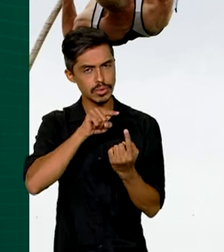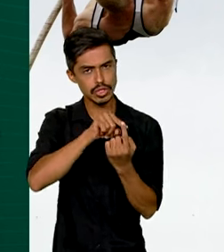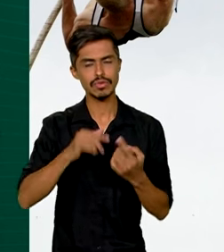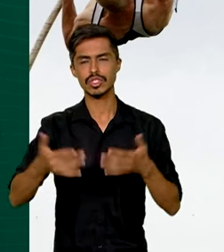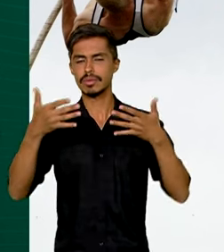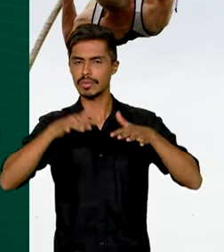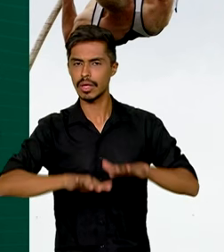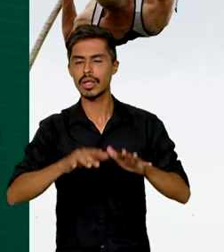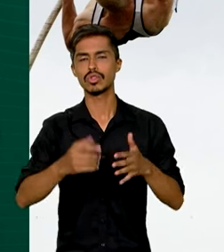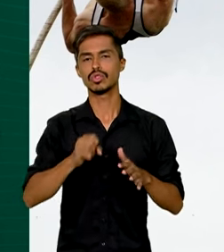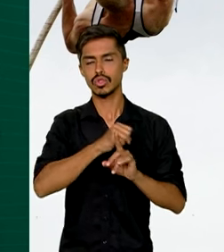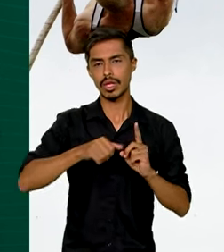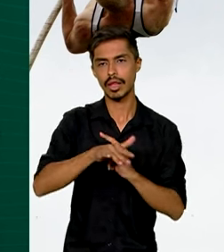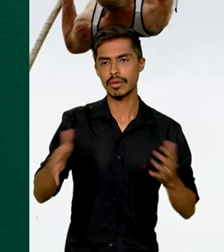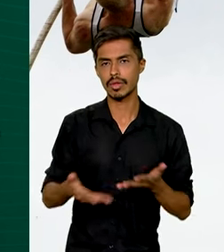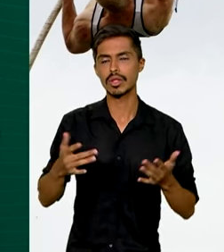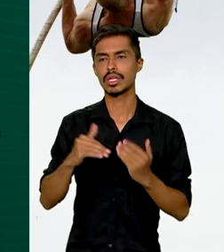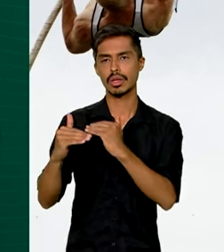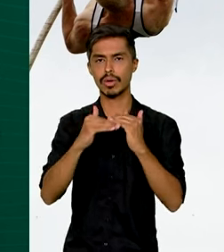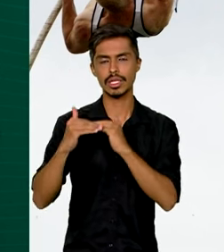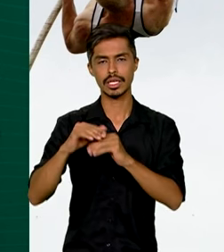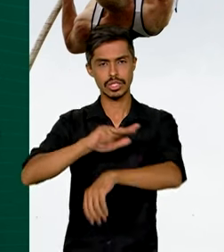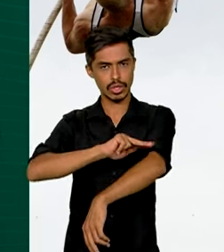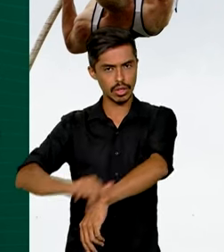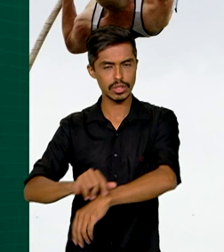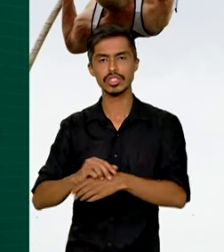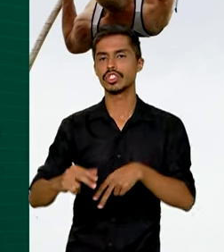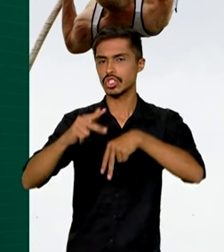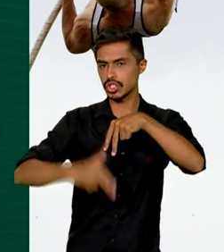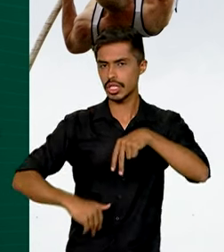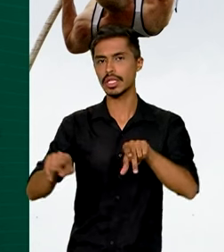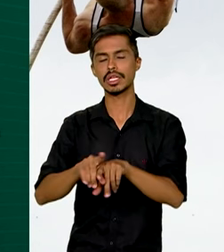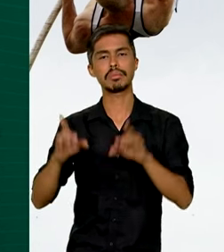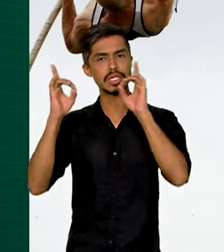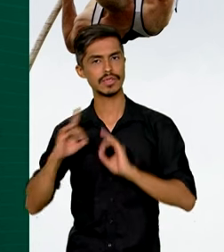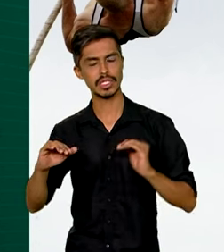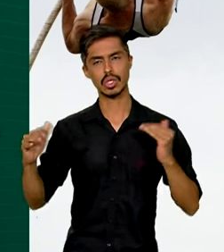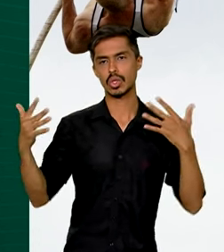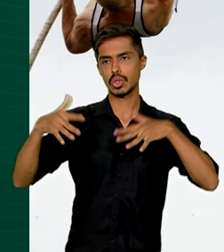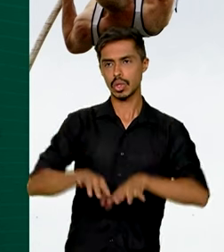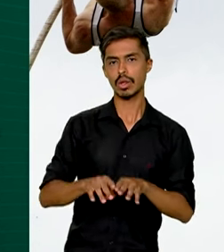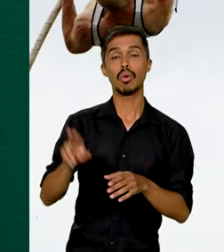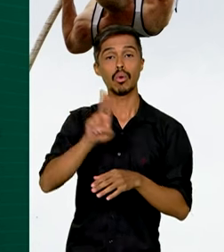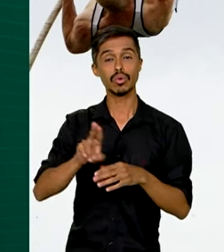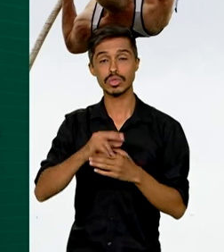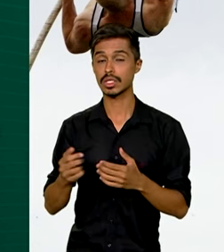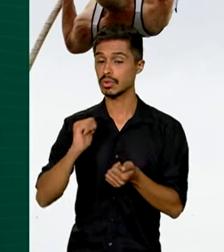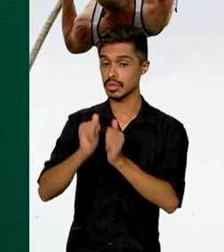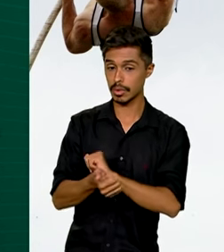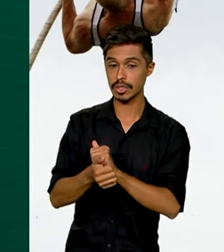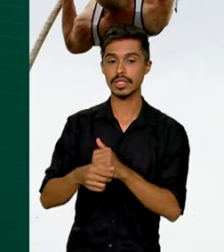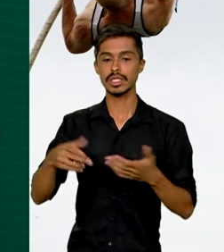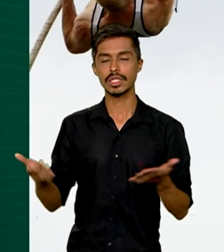condições de vida e a promoção da igualdade racial, de gênero e de deficiências. Por meio da integração do esporte